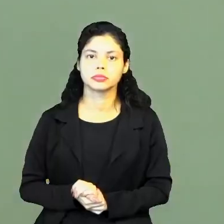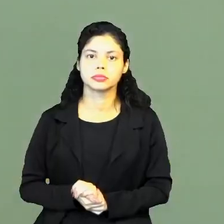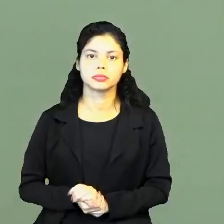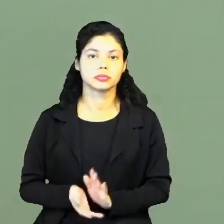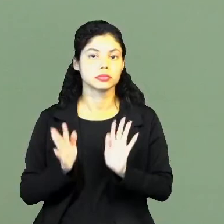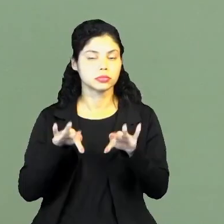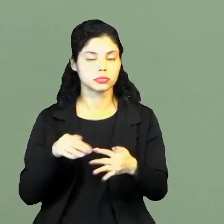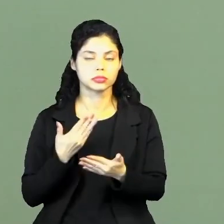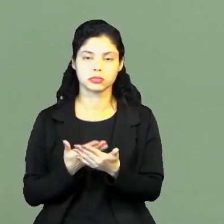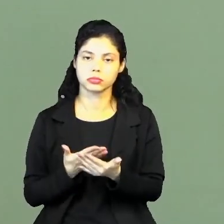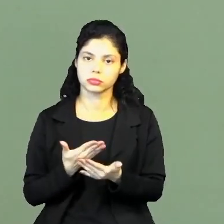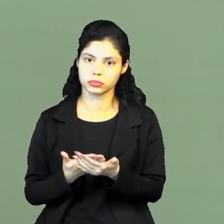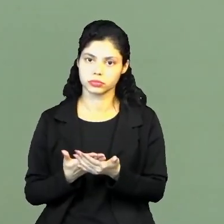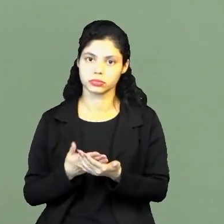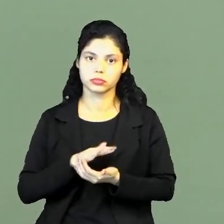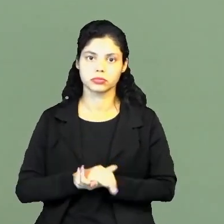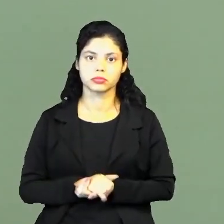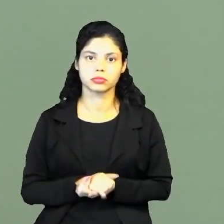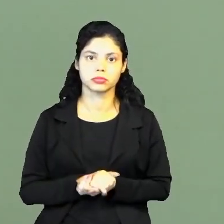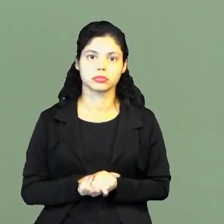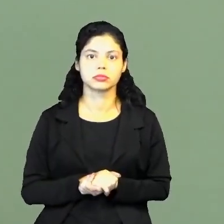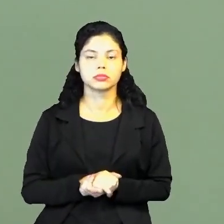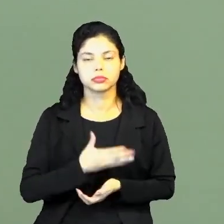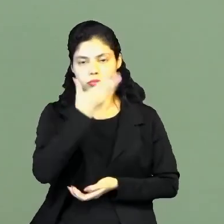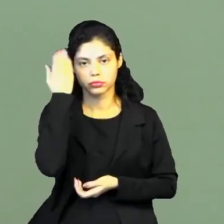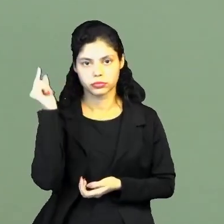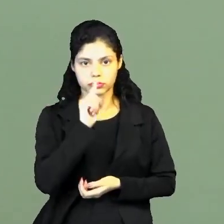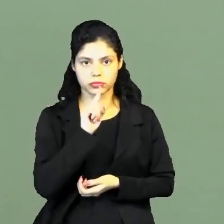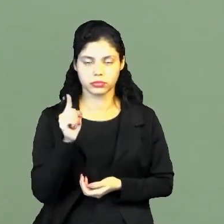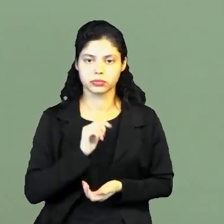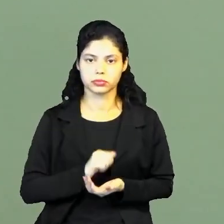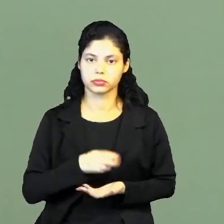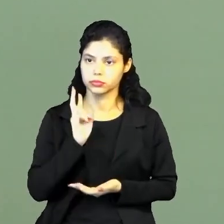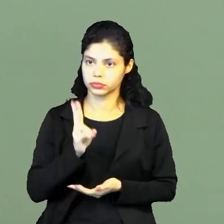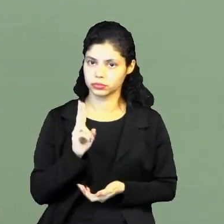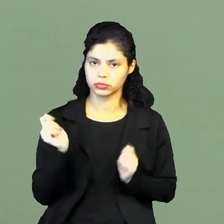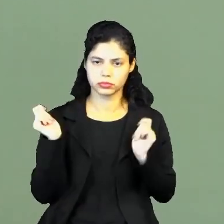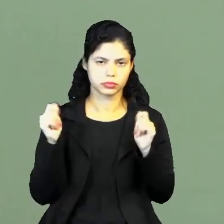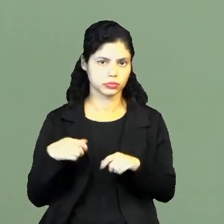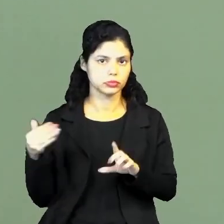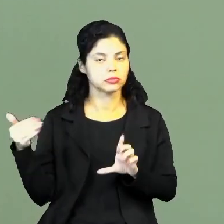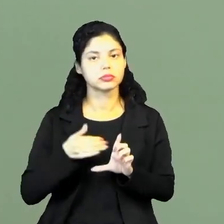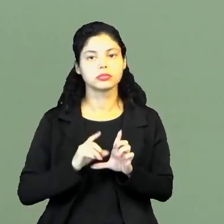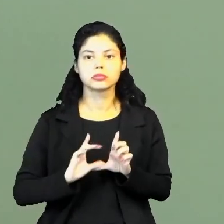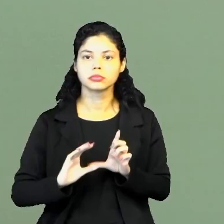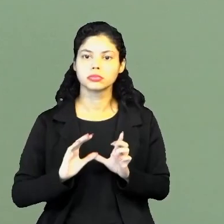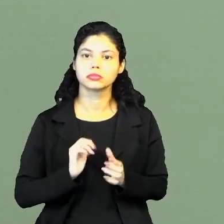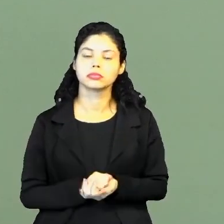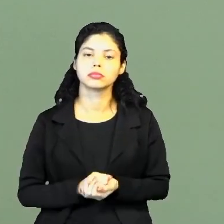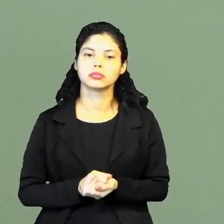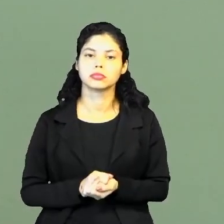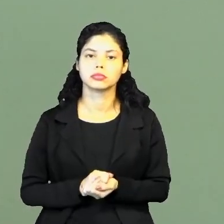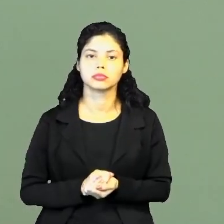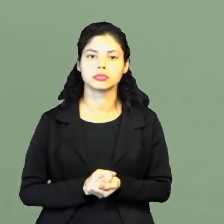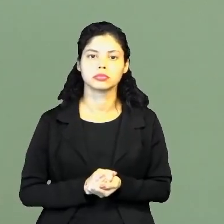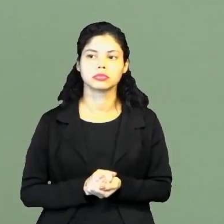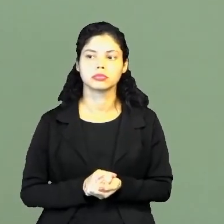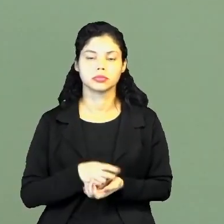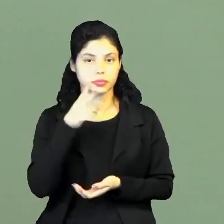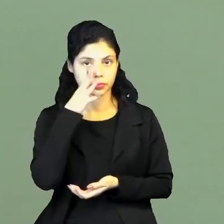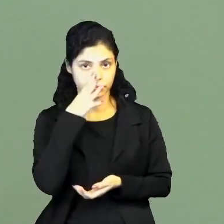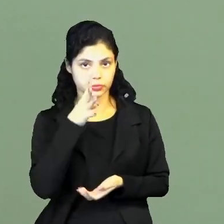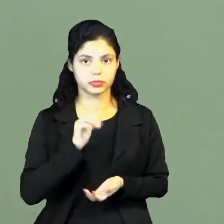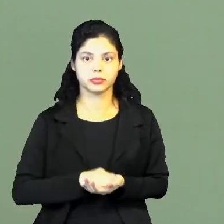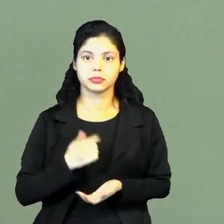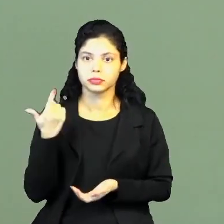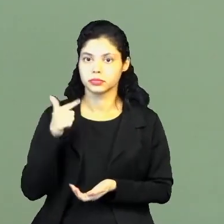Então, chegamos ao final, galera, de mais uma aula, né? Não esqueçam sempre que for possível acessar a plataforma Eduque, né? Conferir,